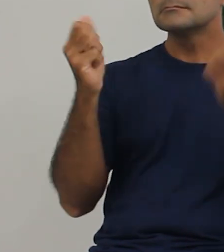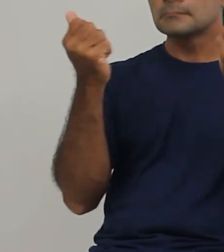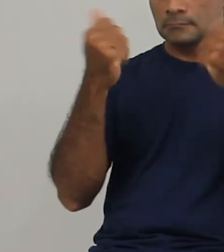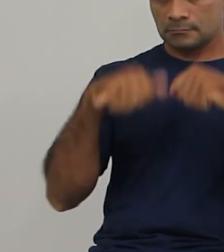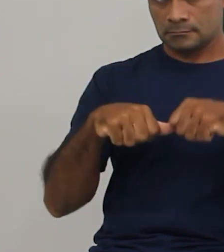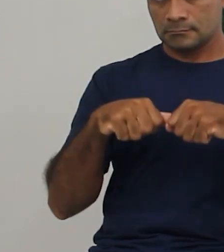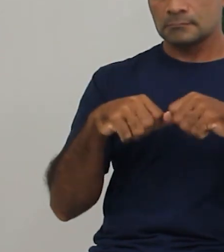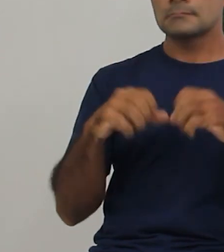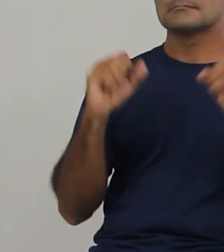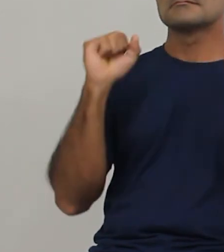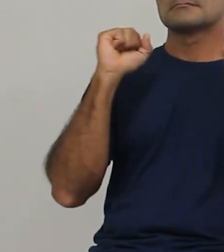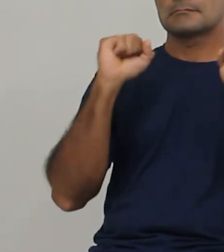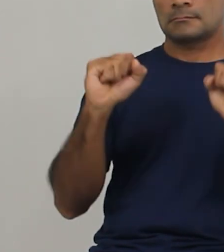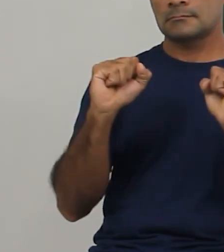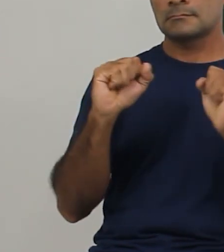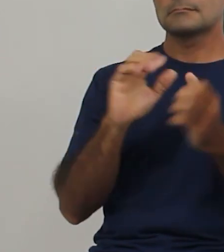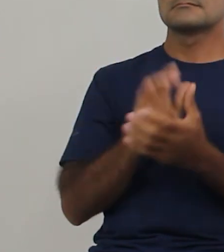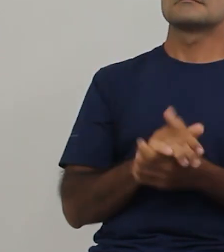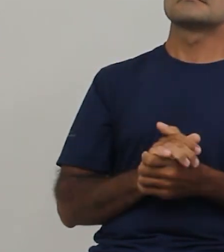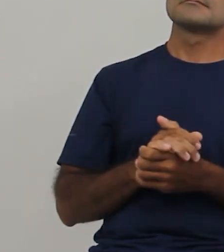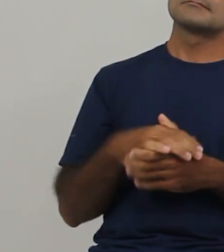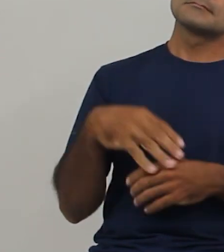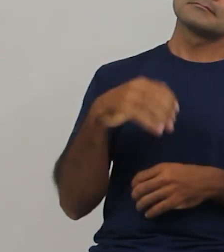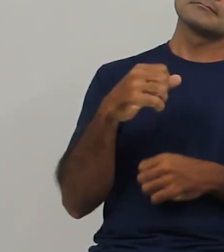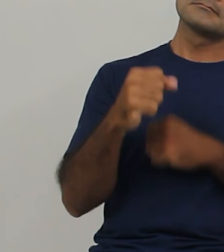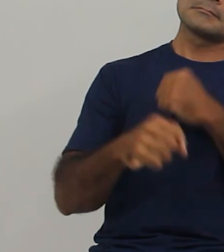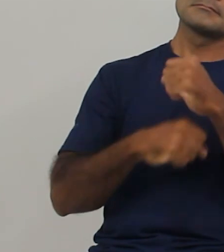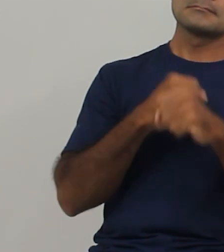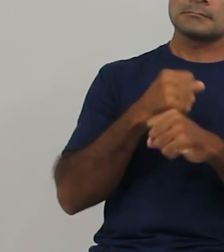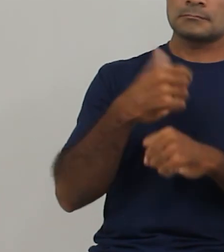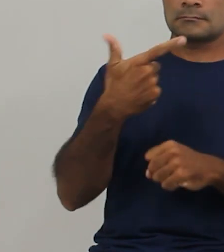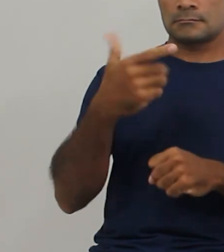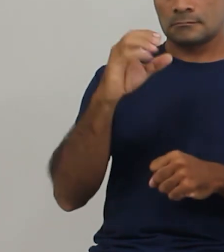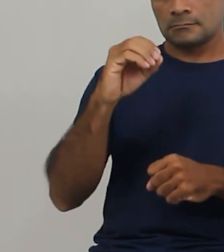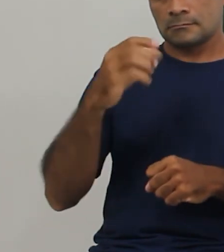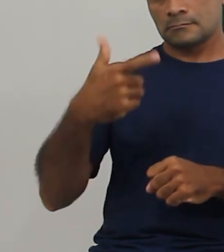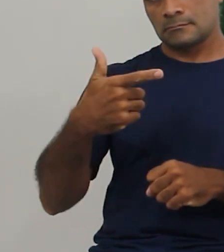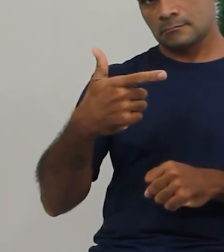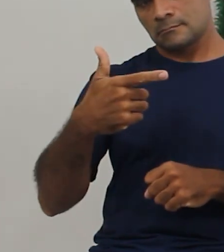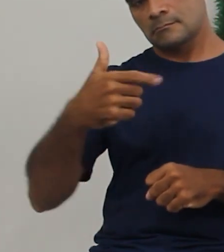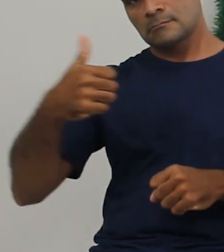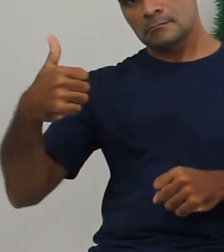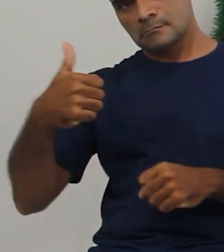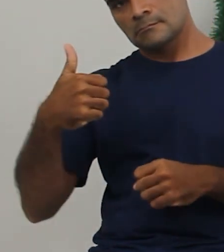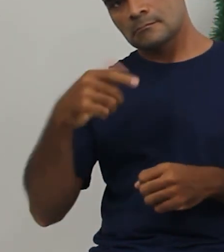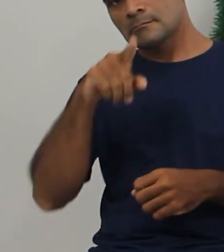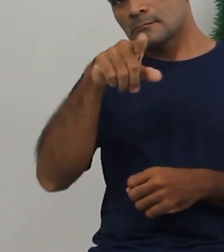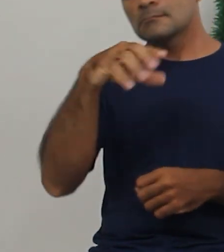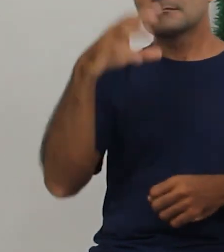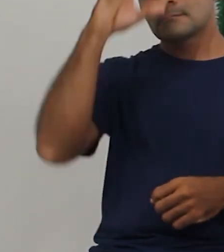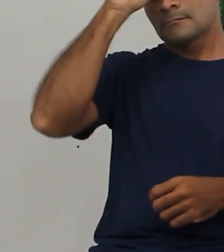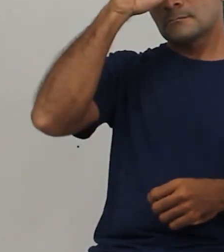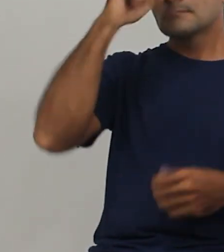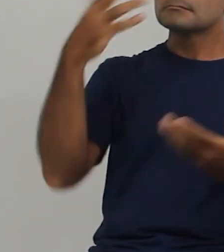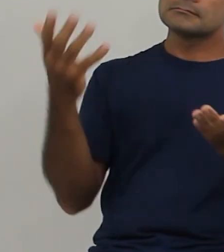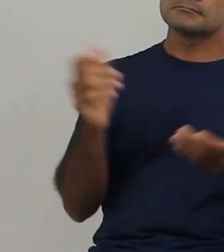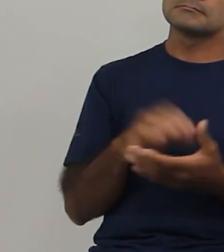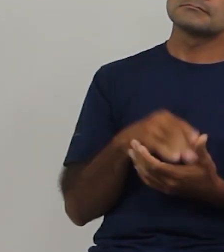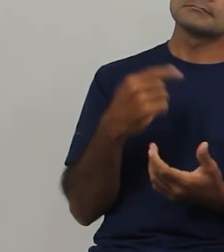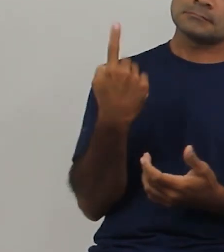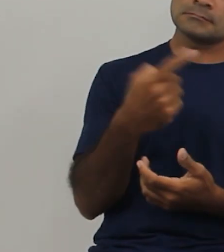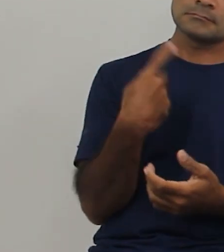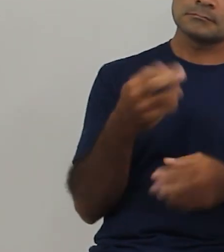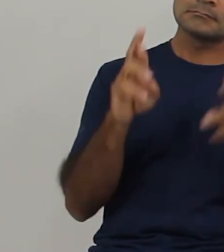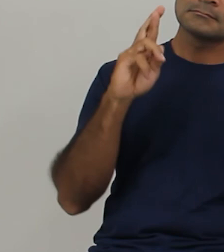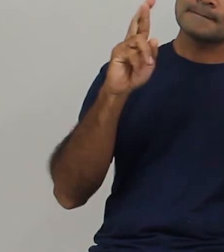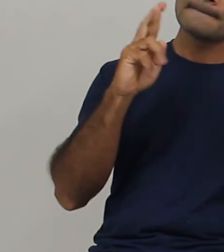estão aprendendo e muito ao longo do ano de 2021, não é? Então, eu espero, nós esperamos que